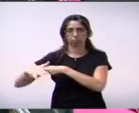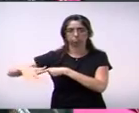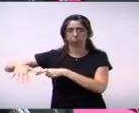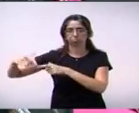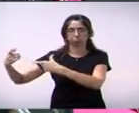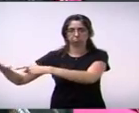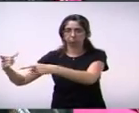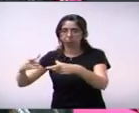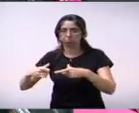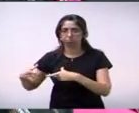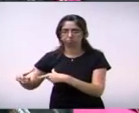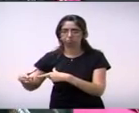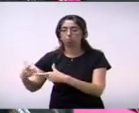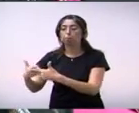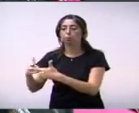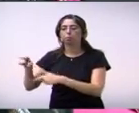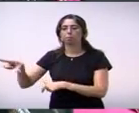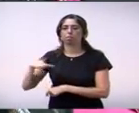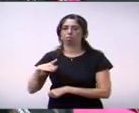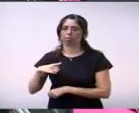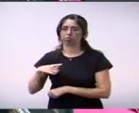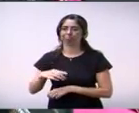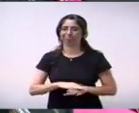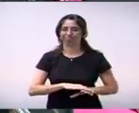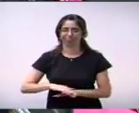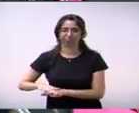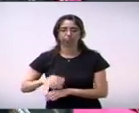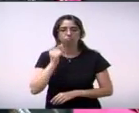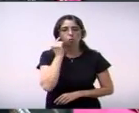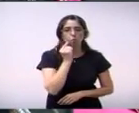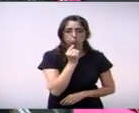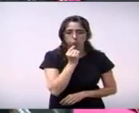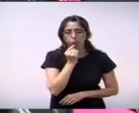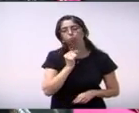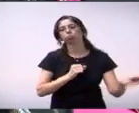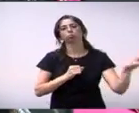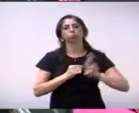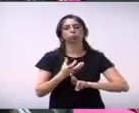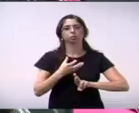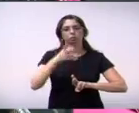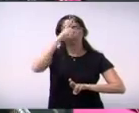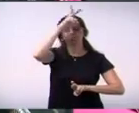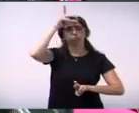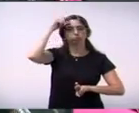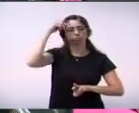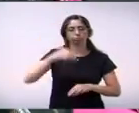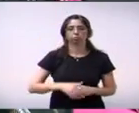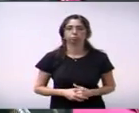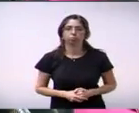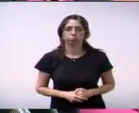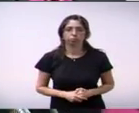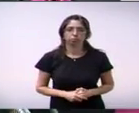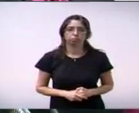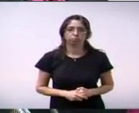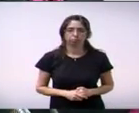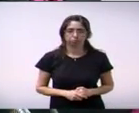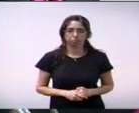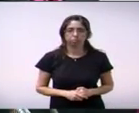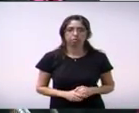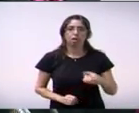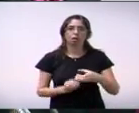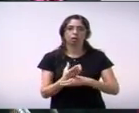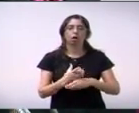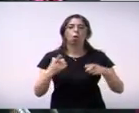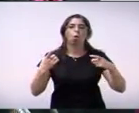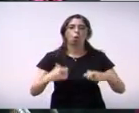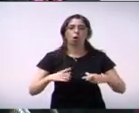158 do vereador Duques Relato requer informações ao Executivo quanto à implantação de um posto da Guarda